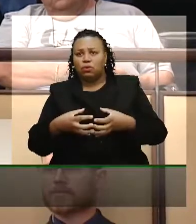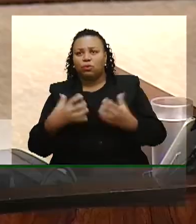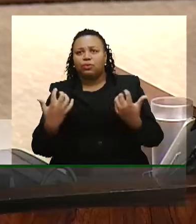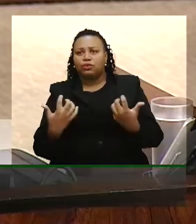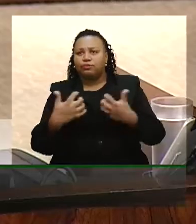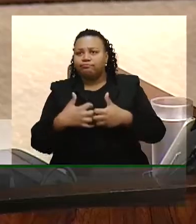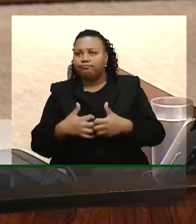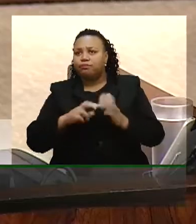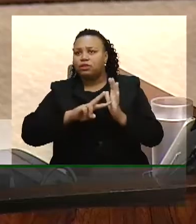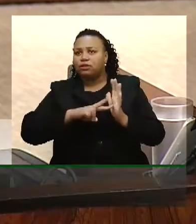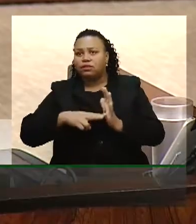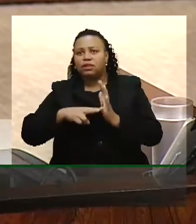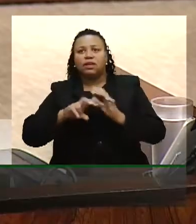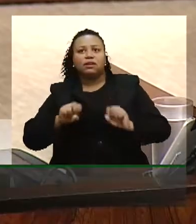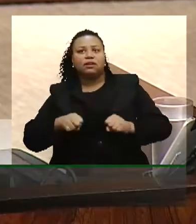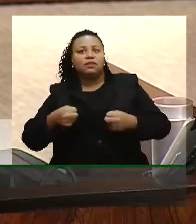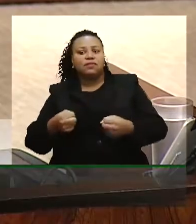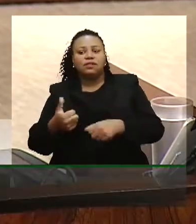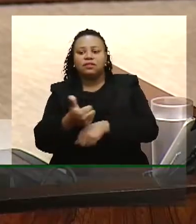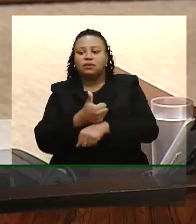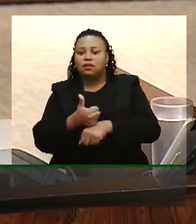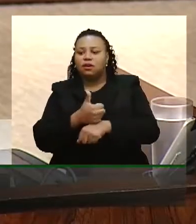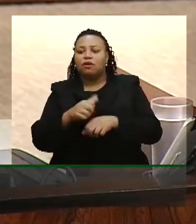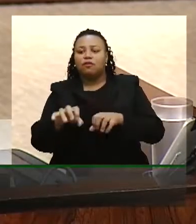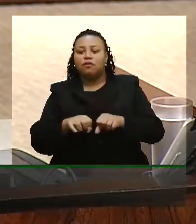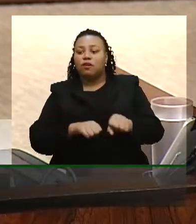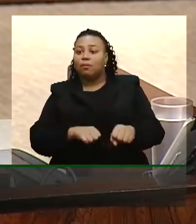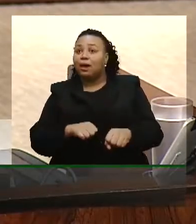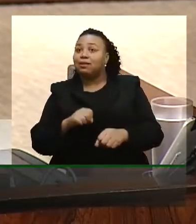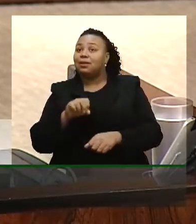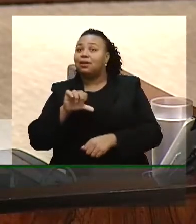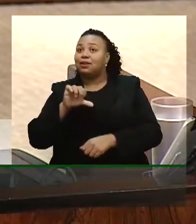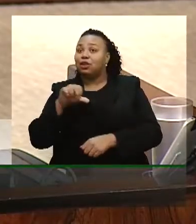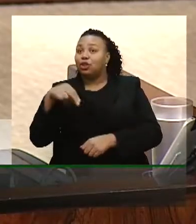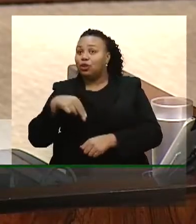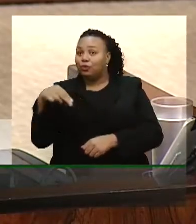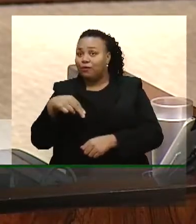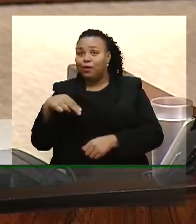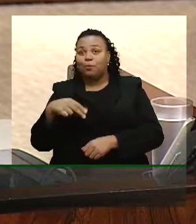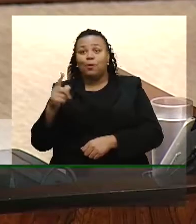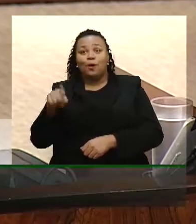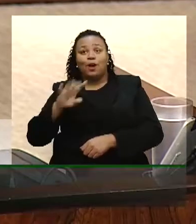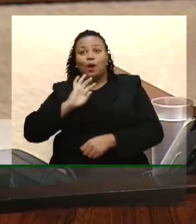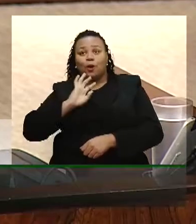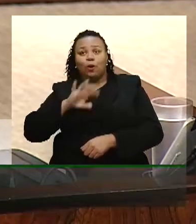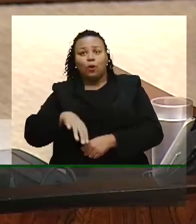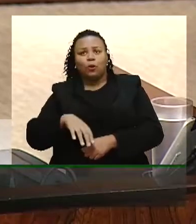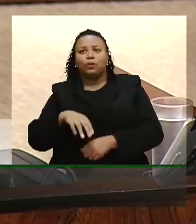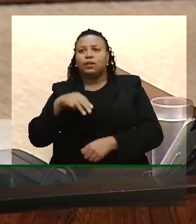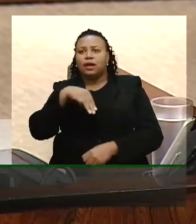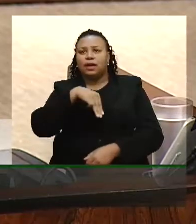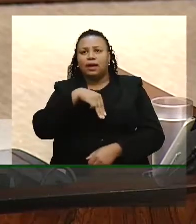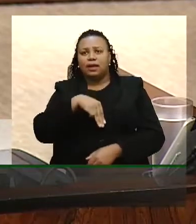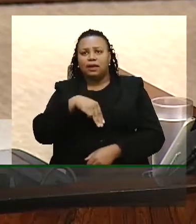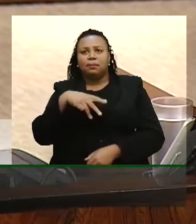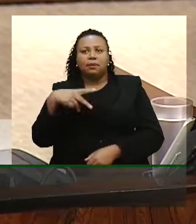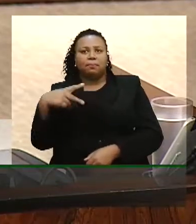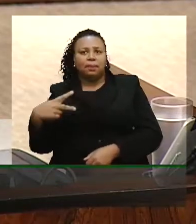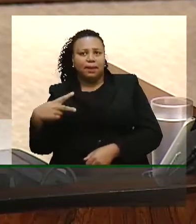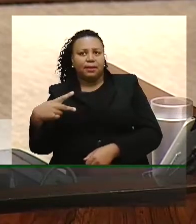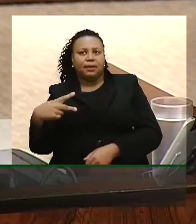Defesa das Profissões, formada em novembro, repudia a medida provisória